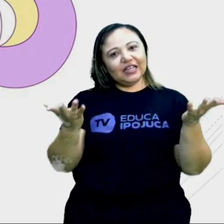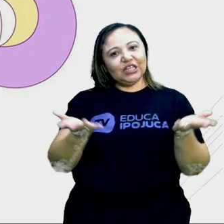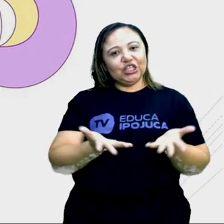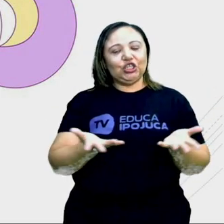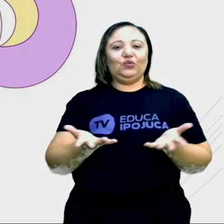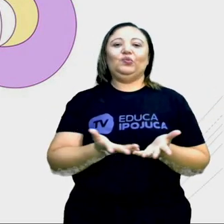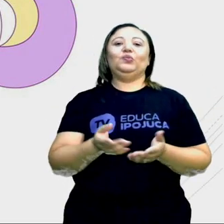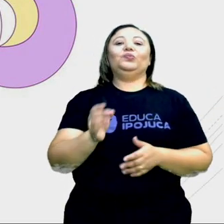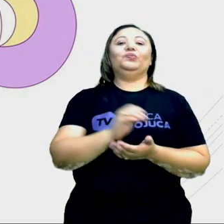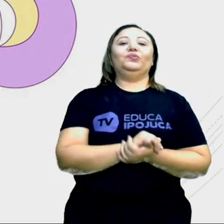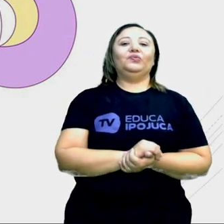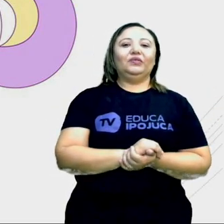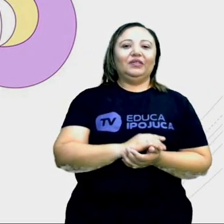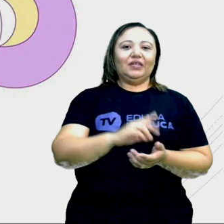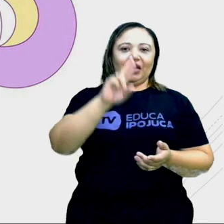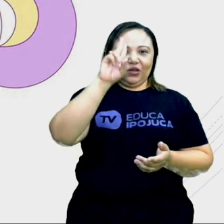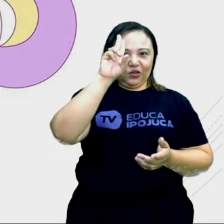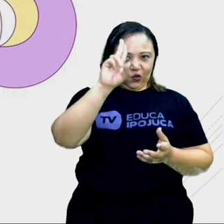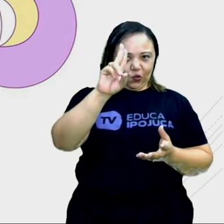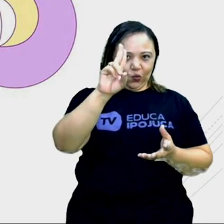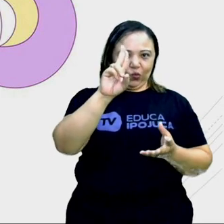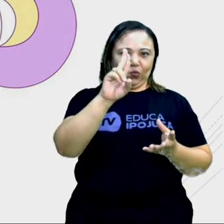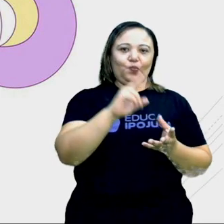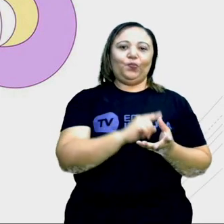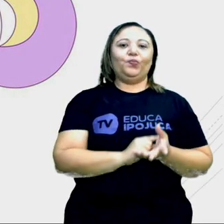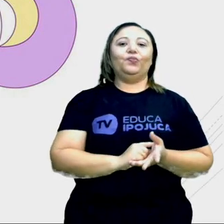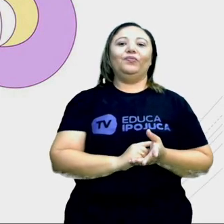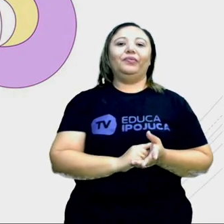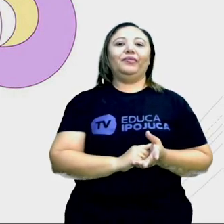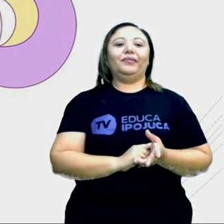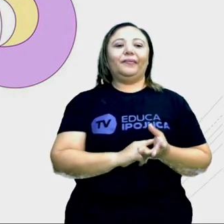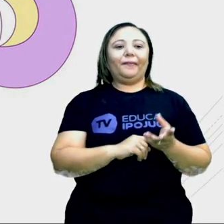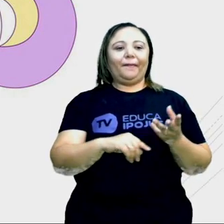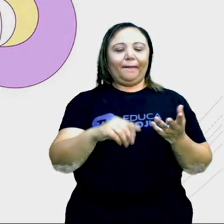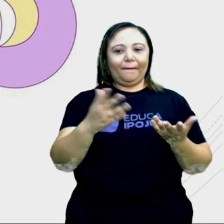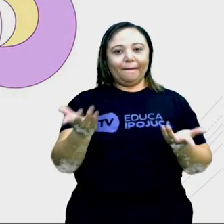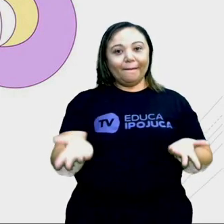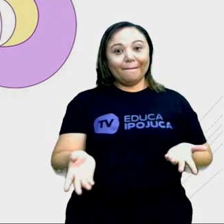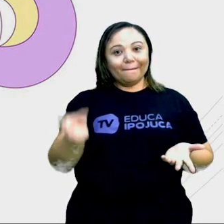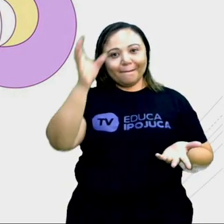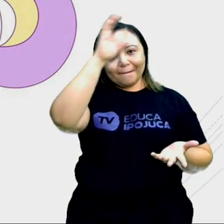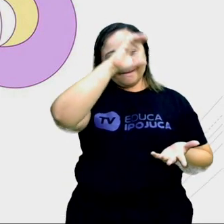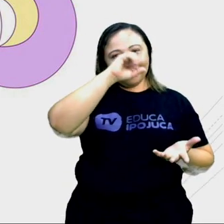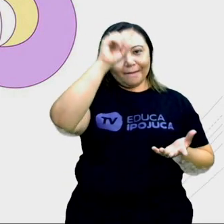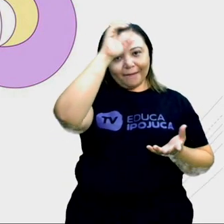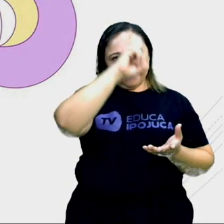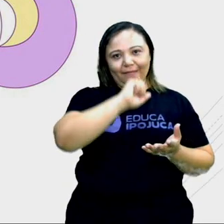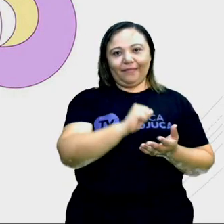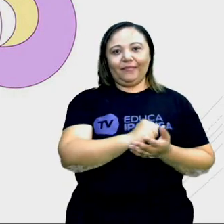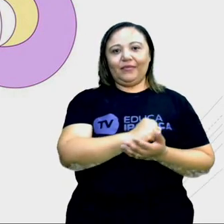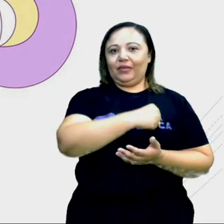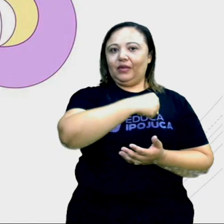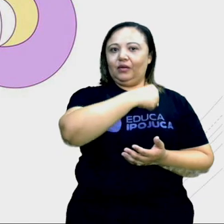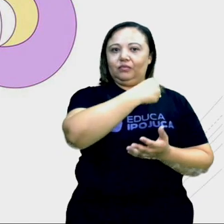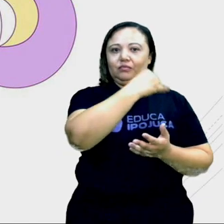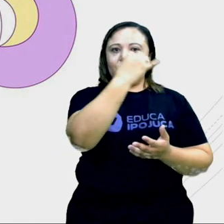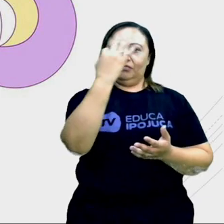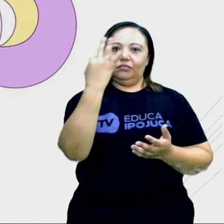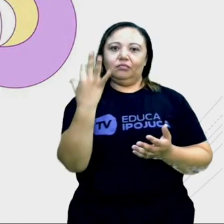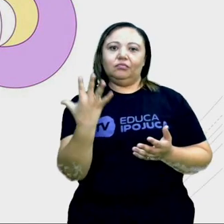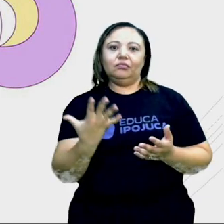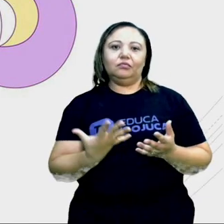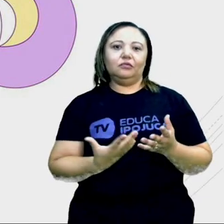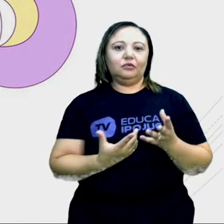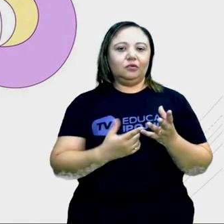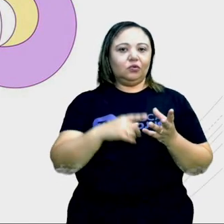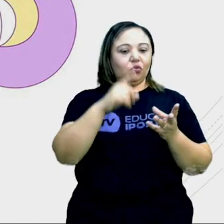Não esqueçam, Letrinha U. E a gente aprendeu essas cinco amiguinhas